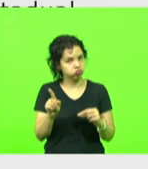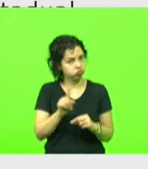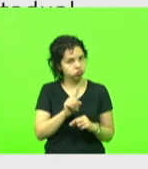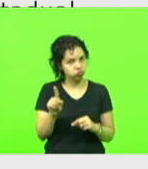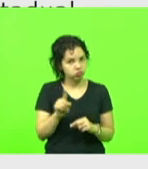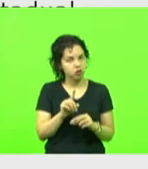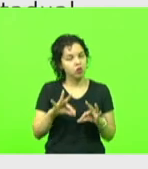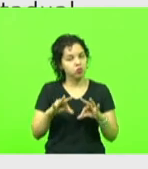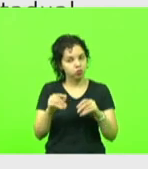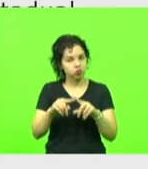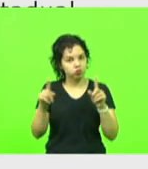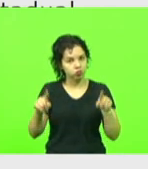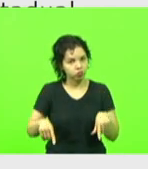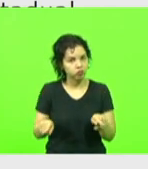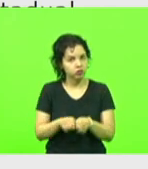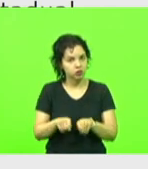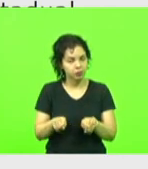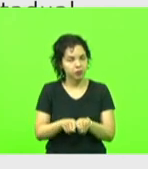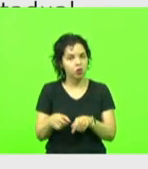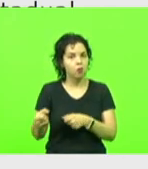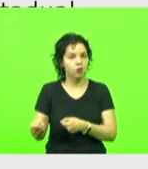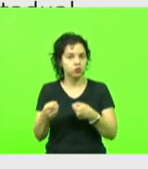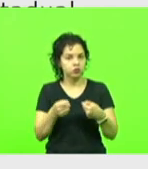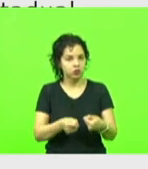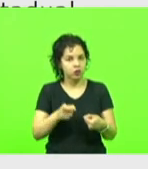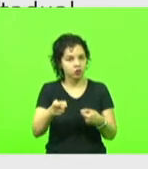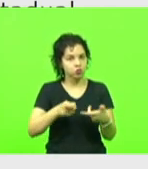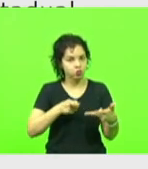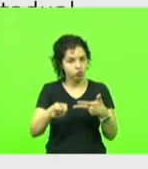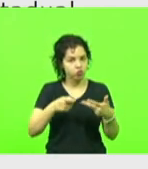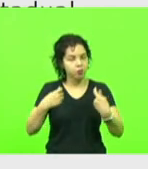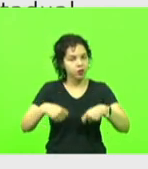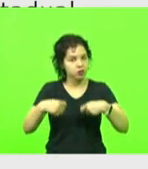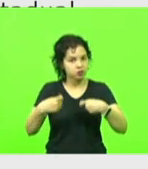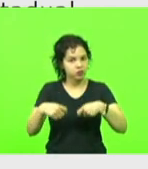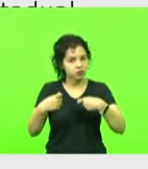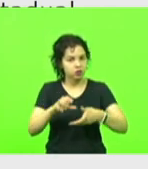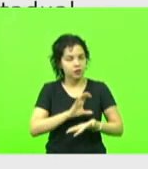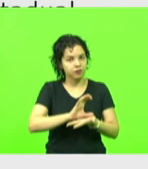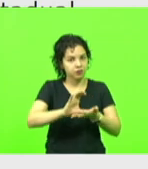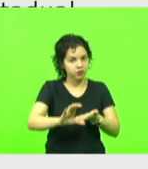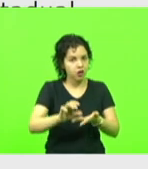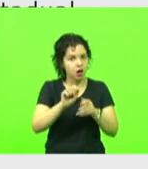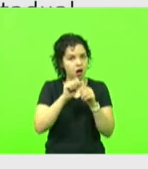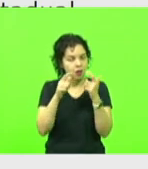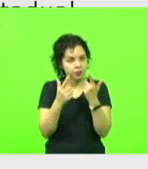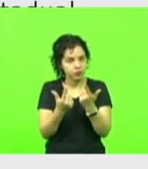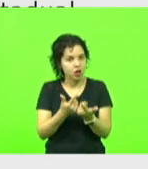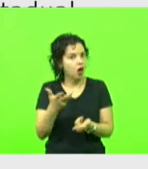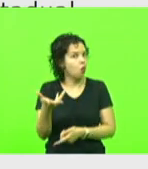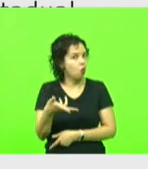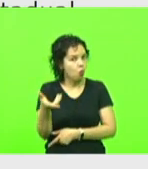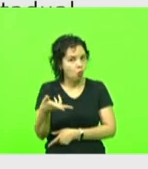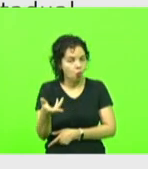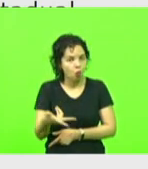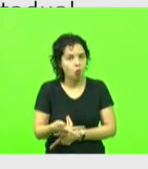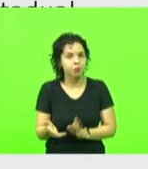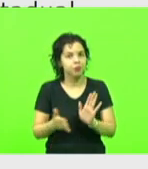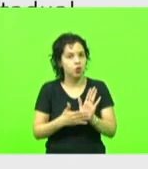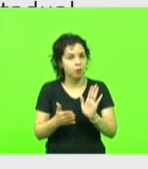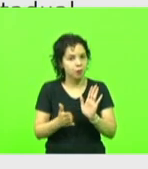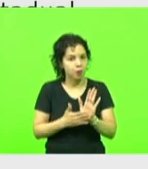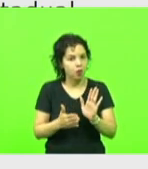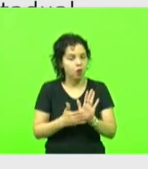e que o Poder Executivo envia o mais breve possível para a Assembleia Legislativa uma proposta de legislação